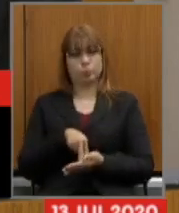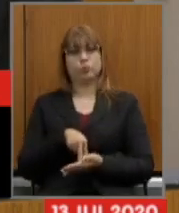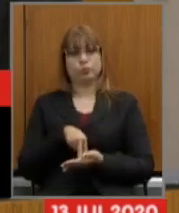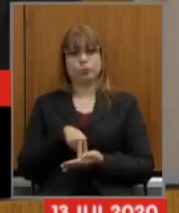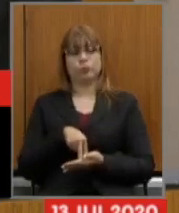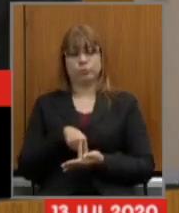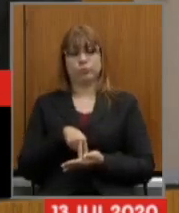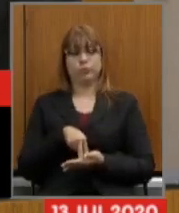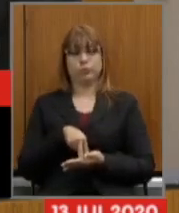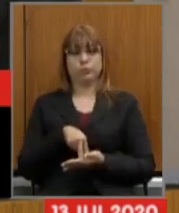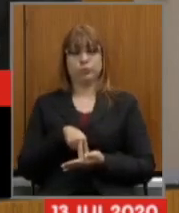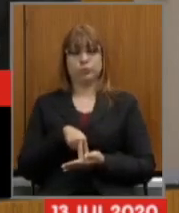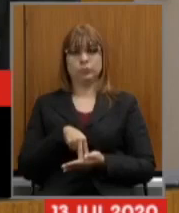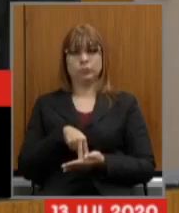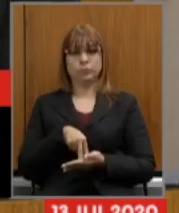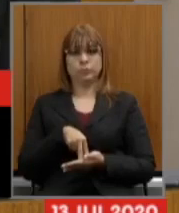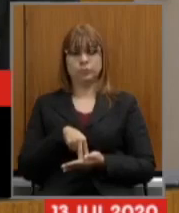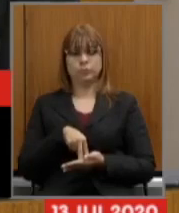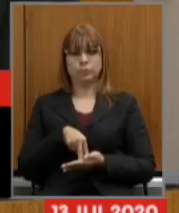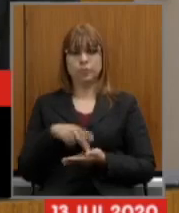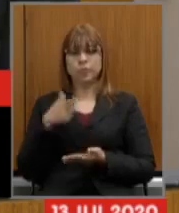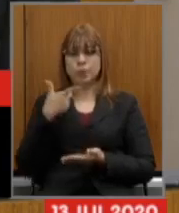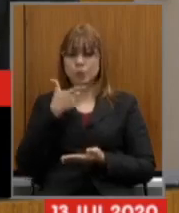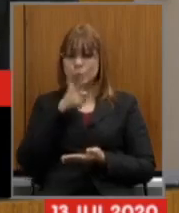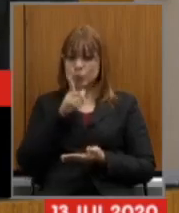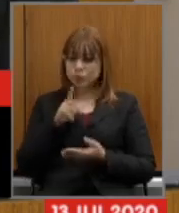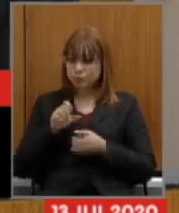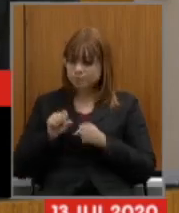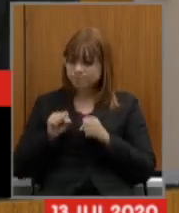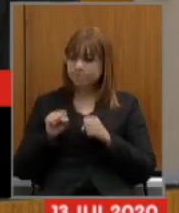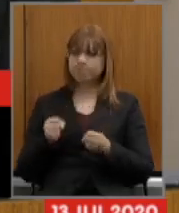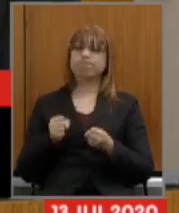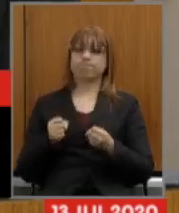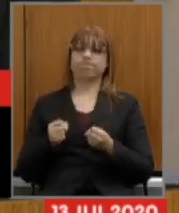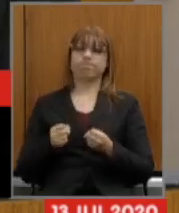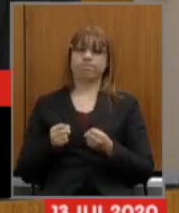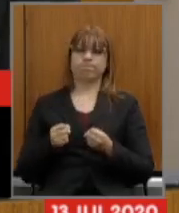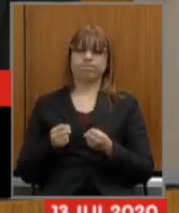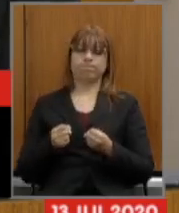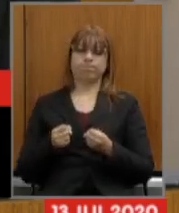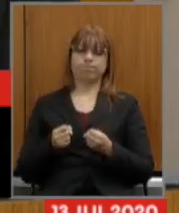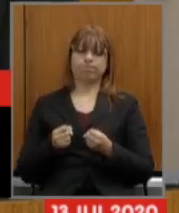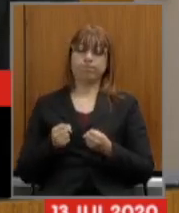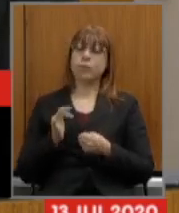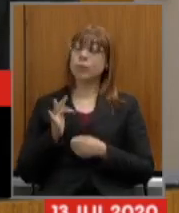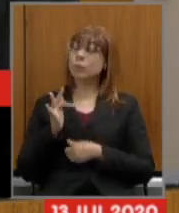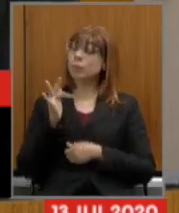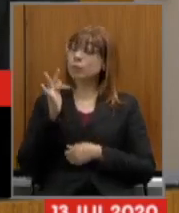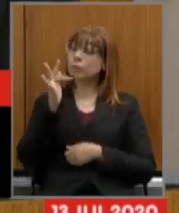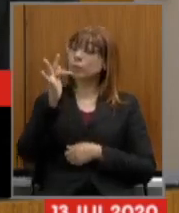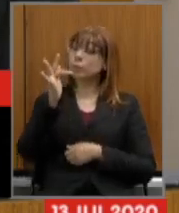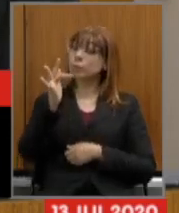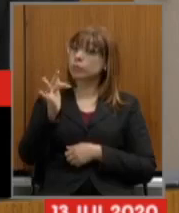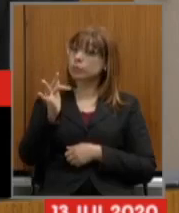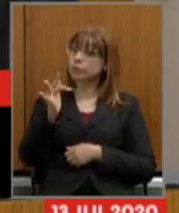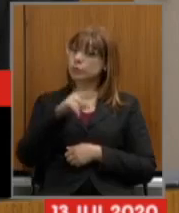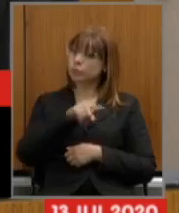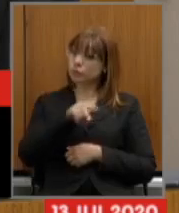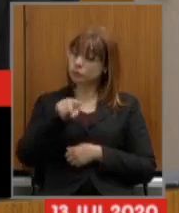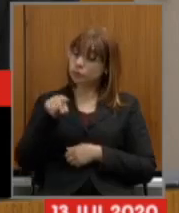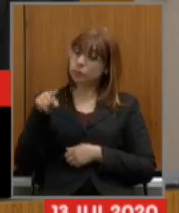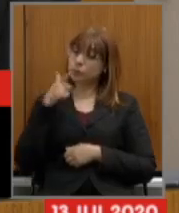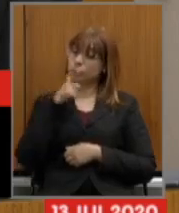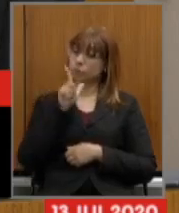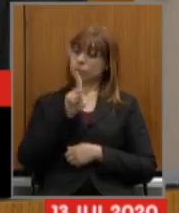é para garantir que no futuro você possa